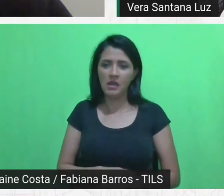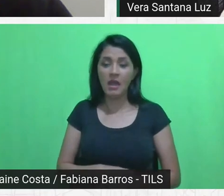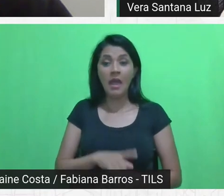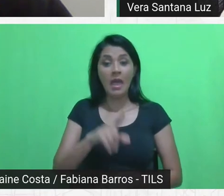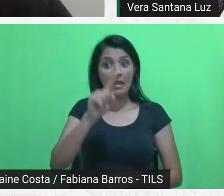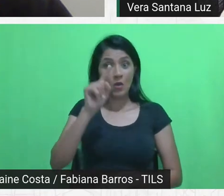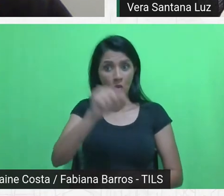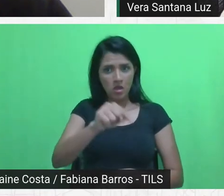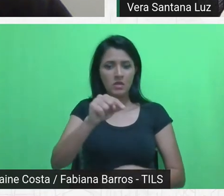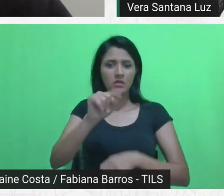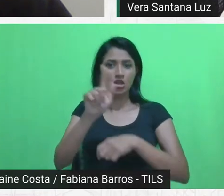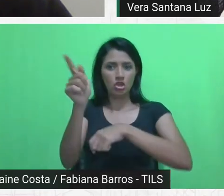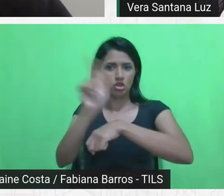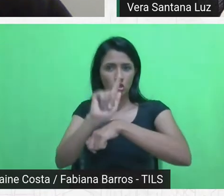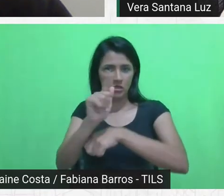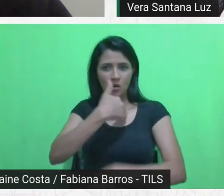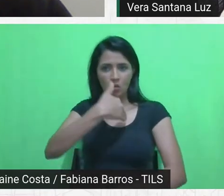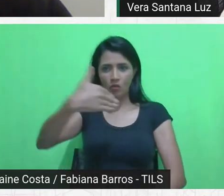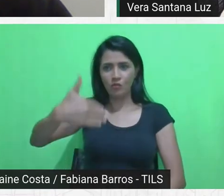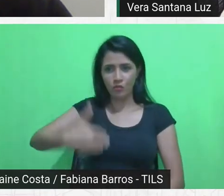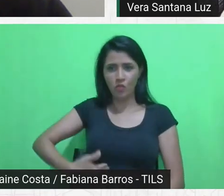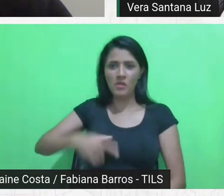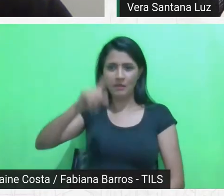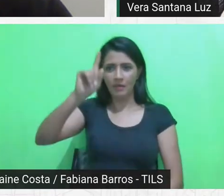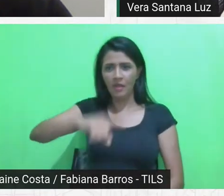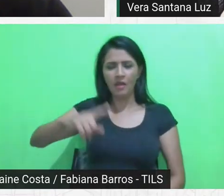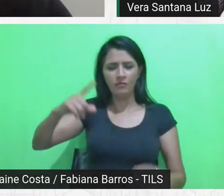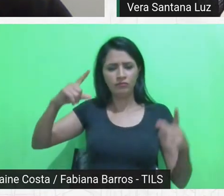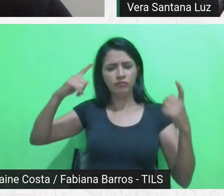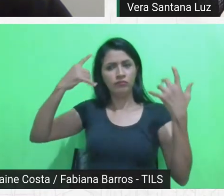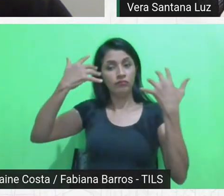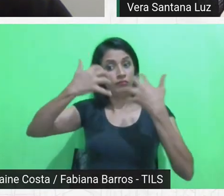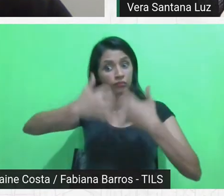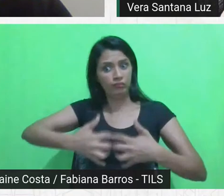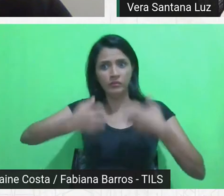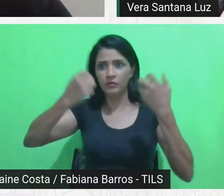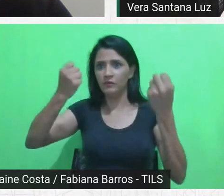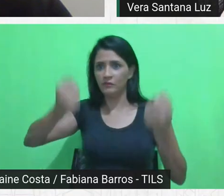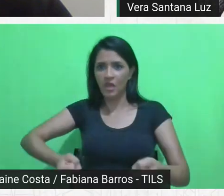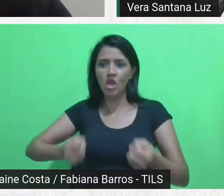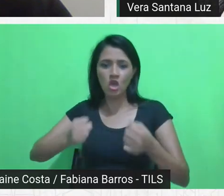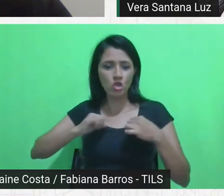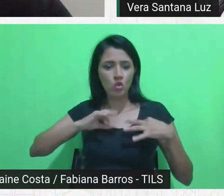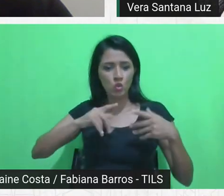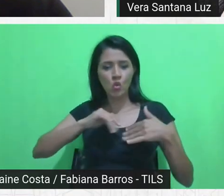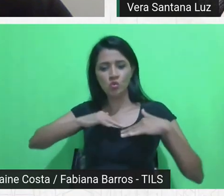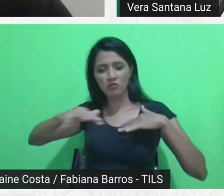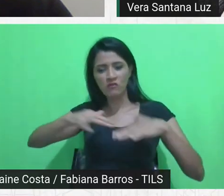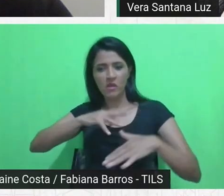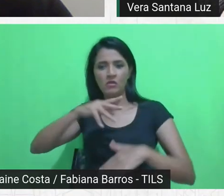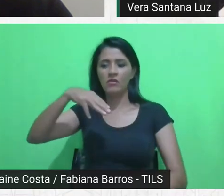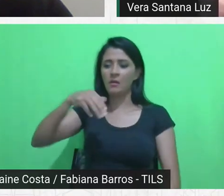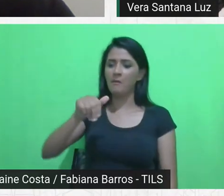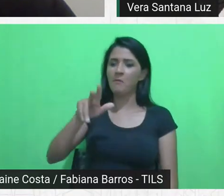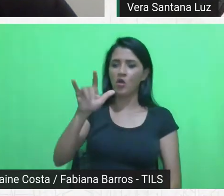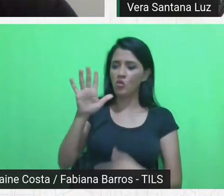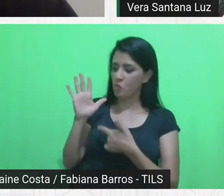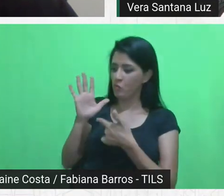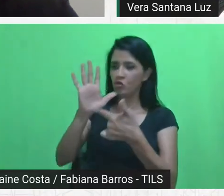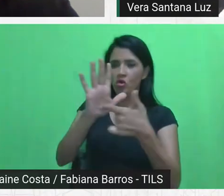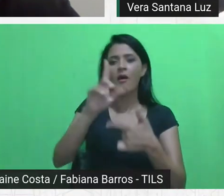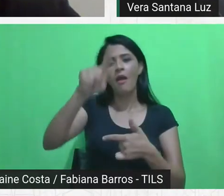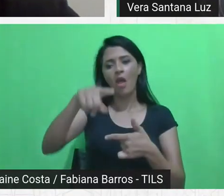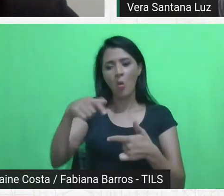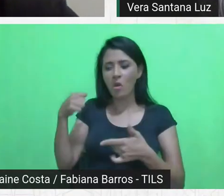que é complexa, todos os movimentos que a Malu mostra são de uma conquista e defesa desse espaço para o